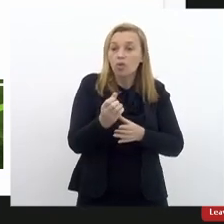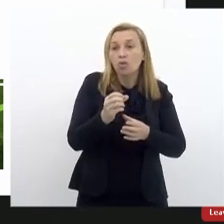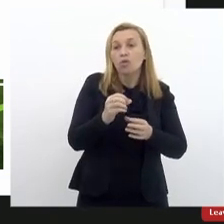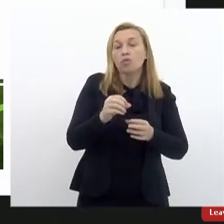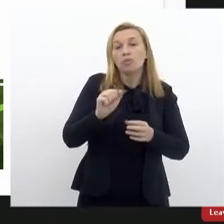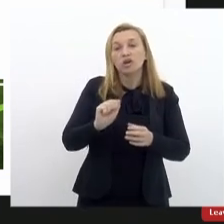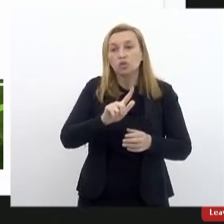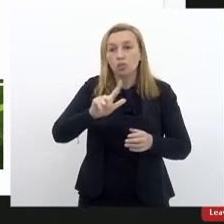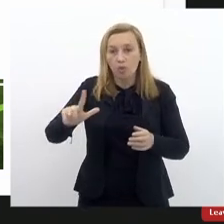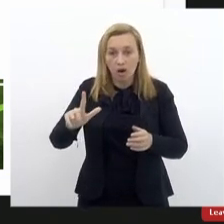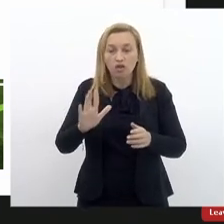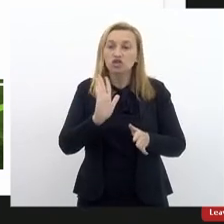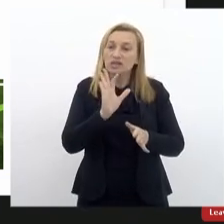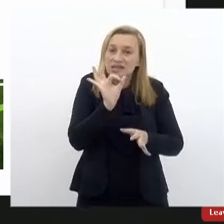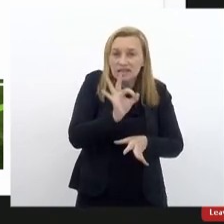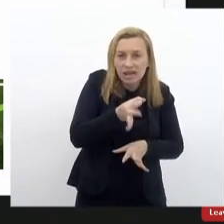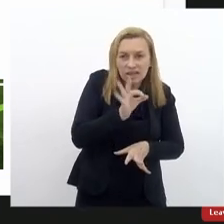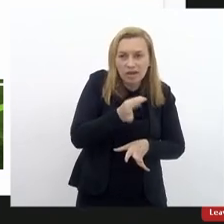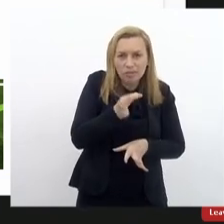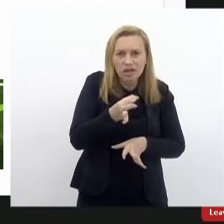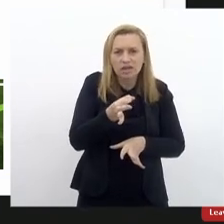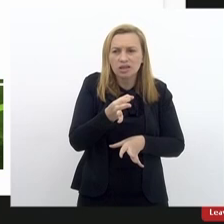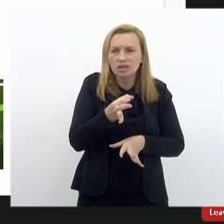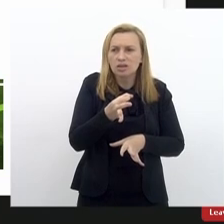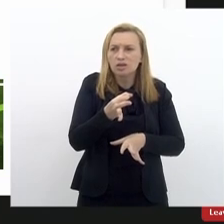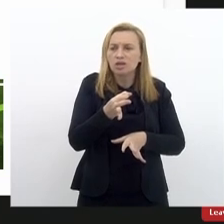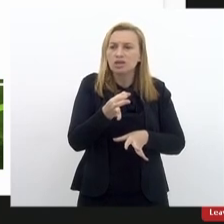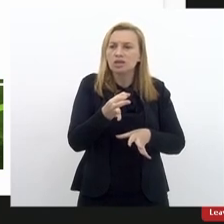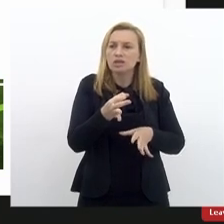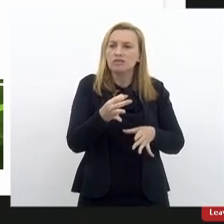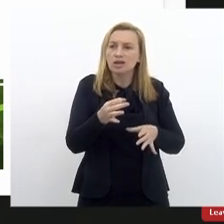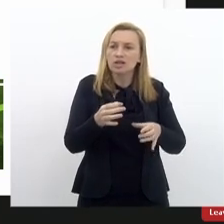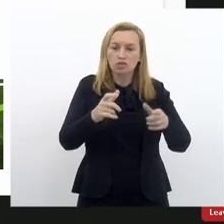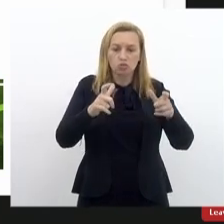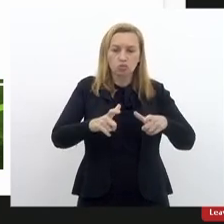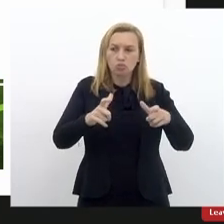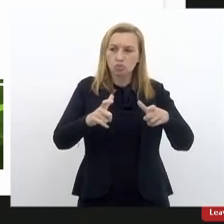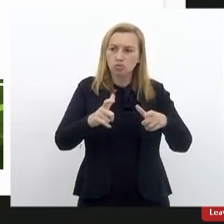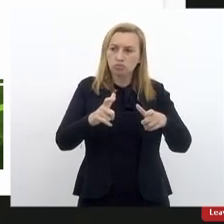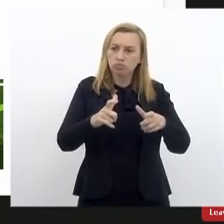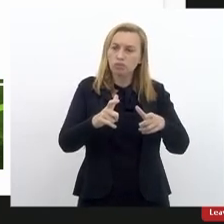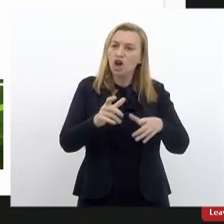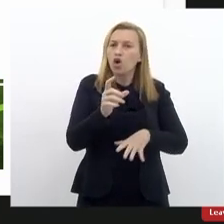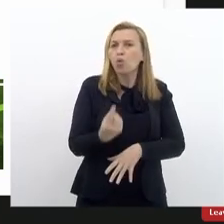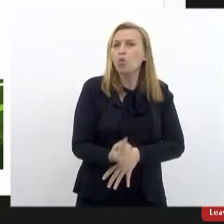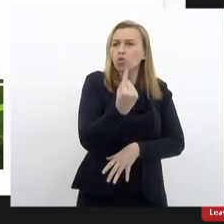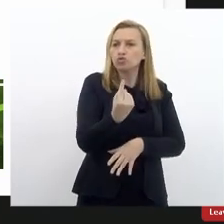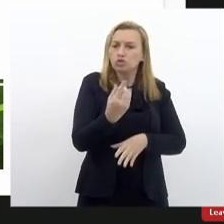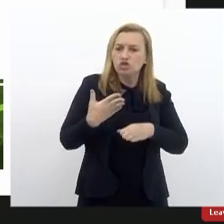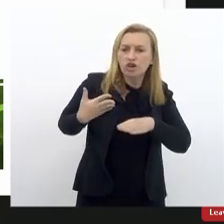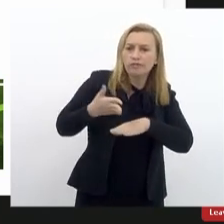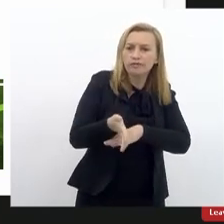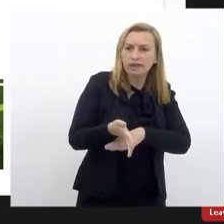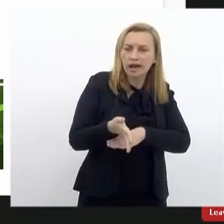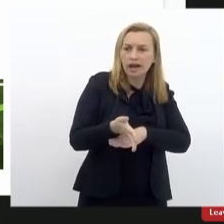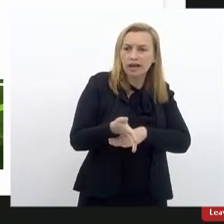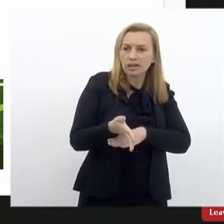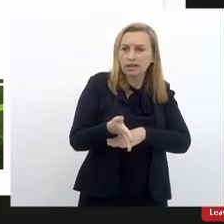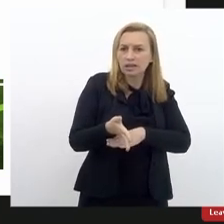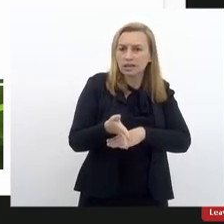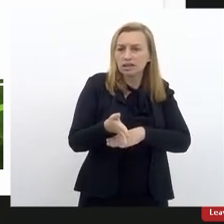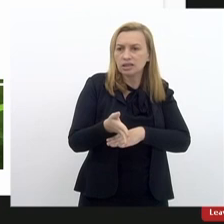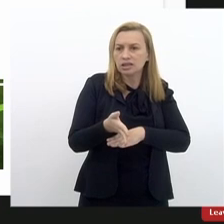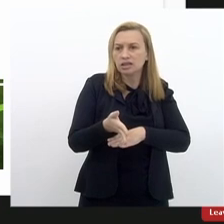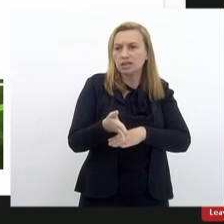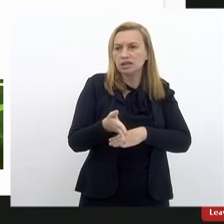processual justamente para que se tivesse um rito único, um ritual de procedimento de entrada, de tramitação,